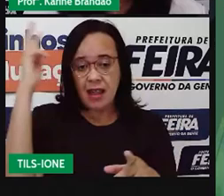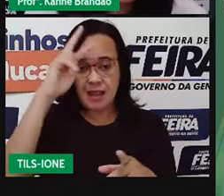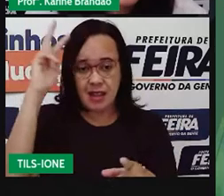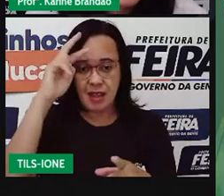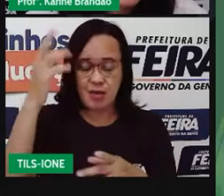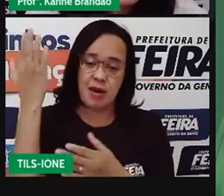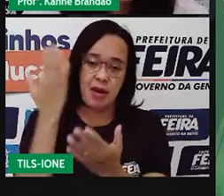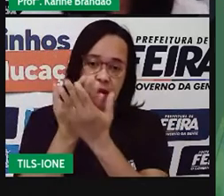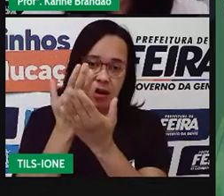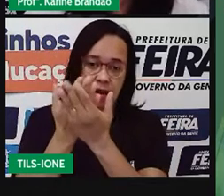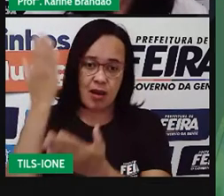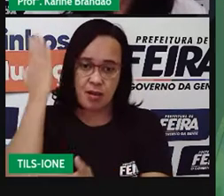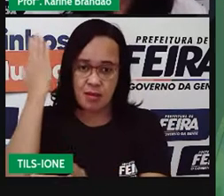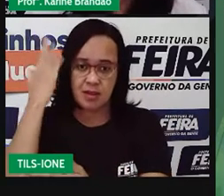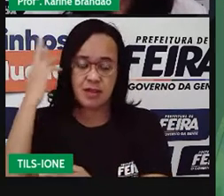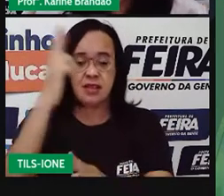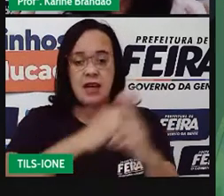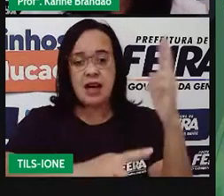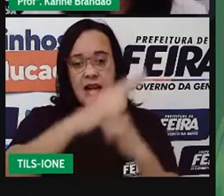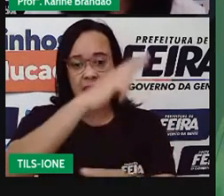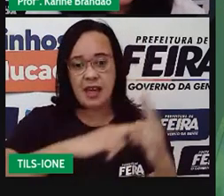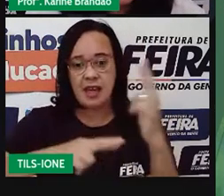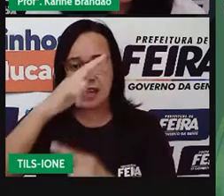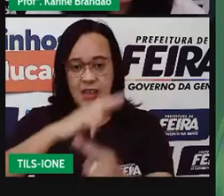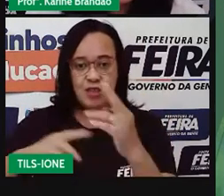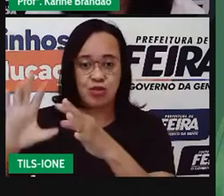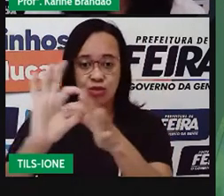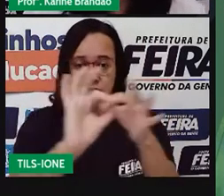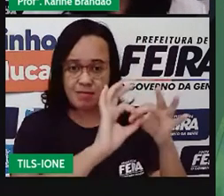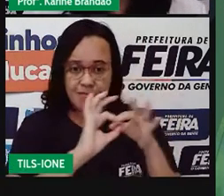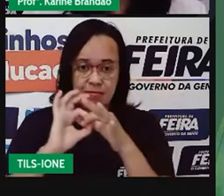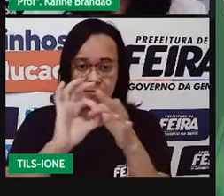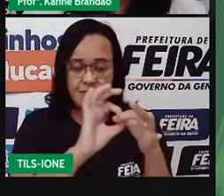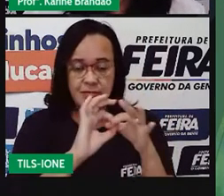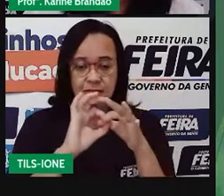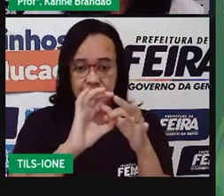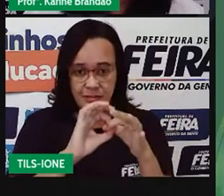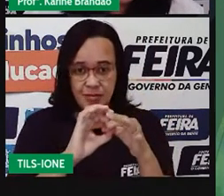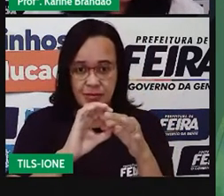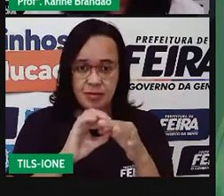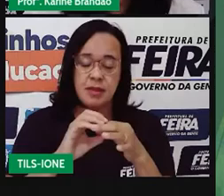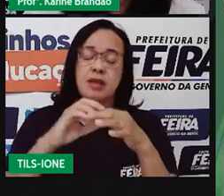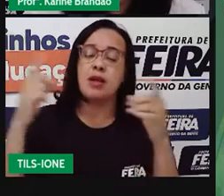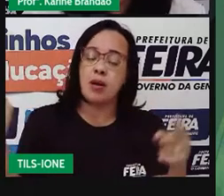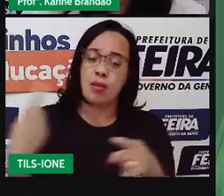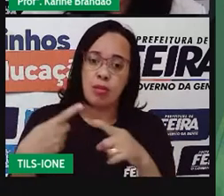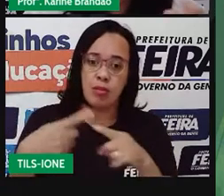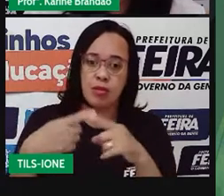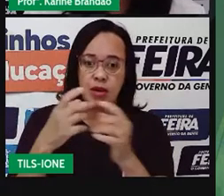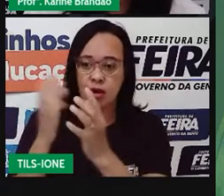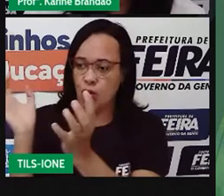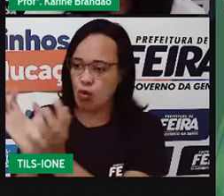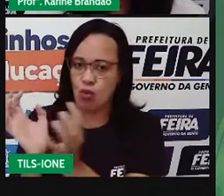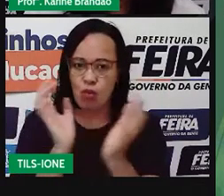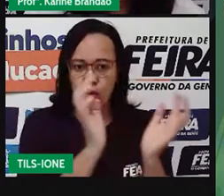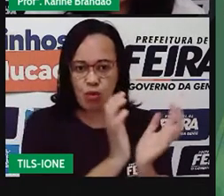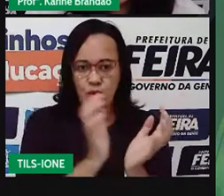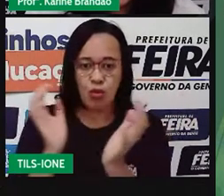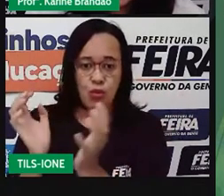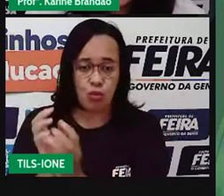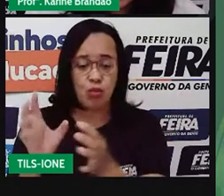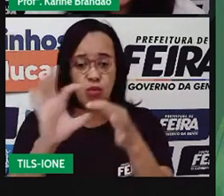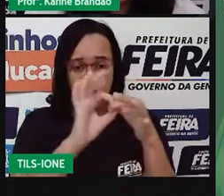harmônicas, aquelas relações que têm benefícios, tanto dentro da espécie quanto entre espécies